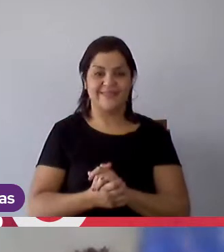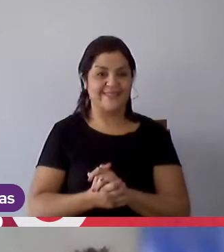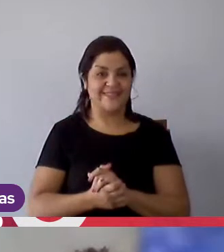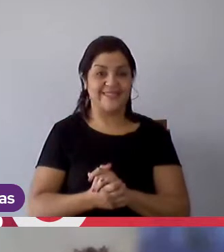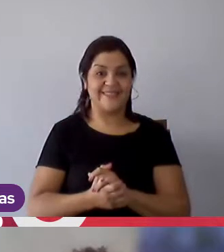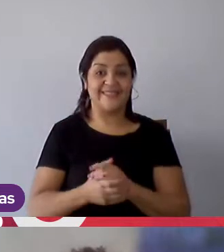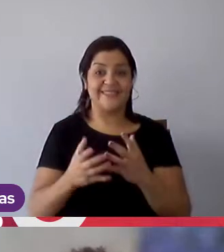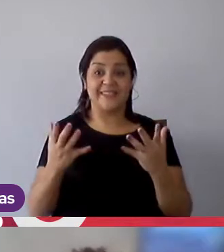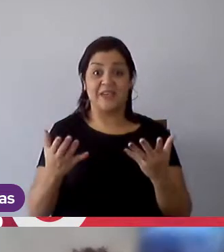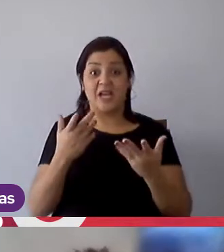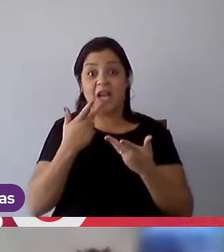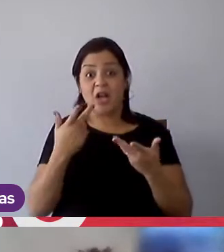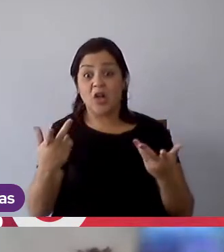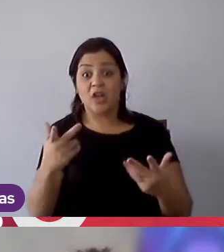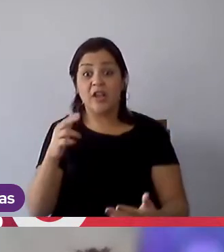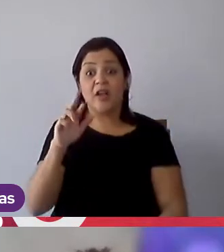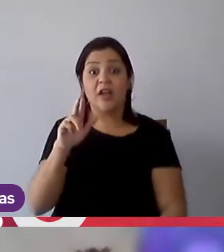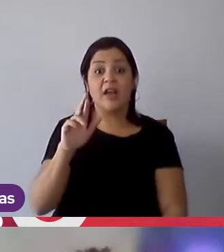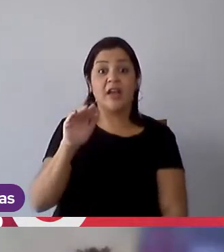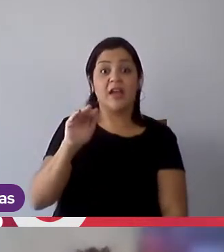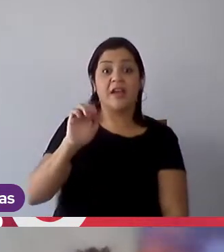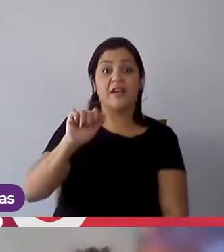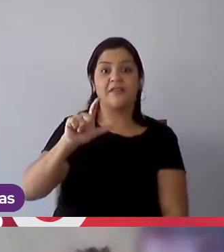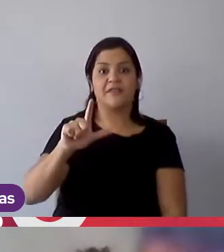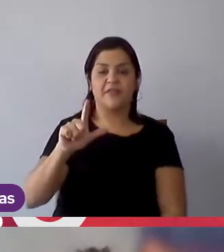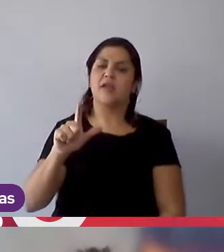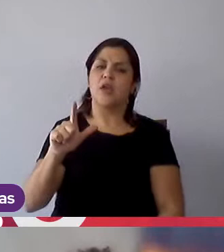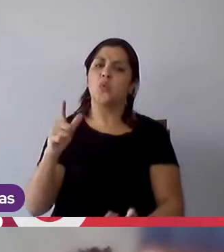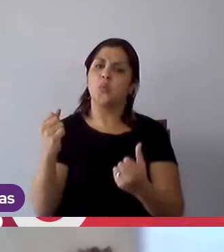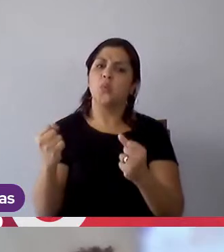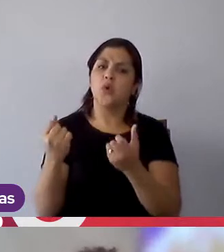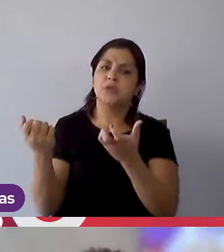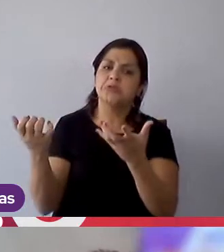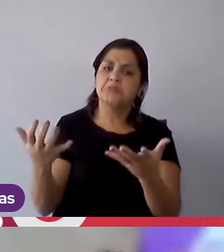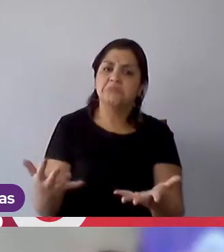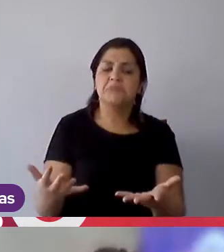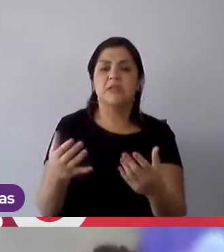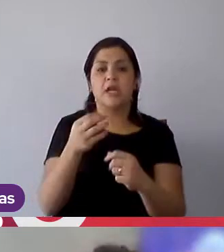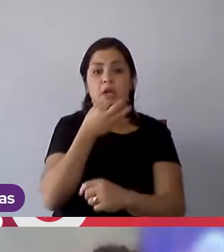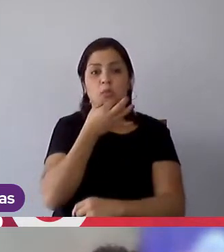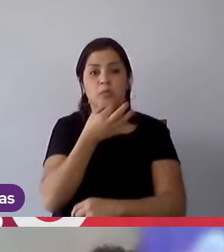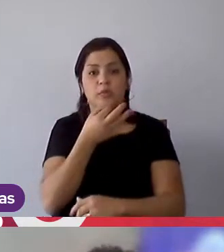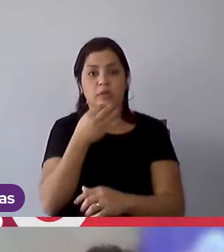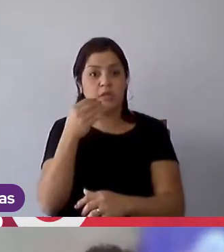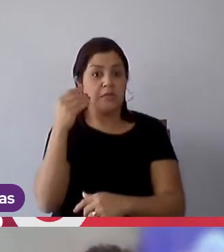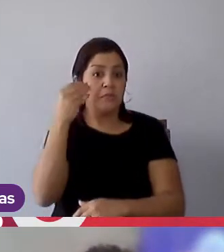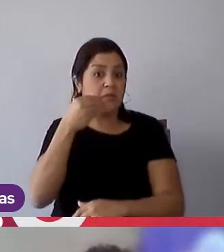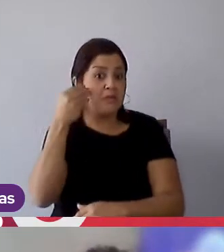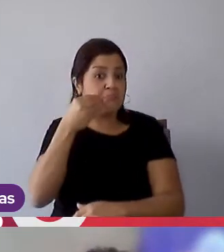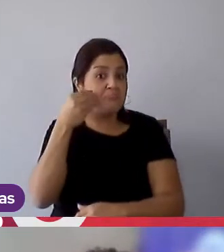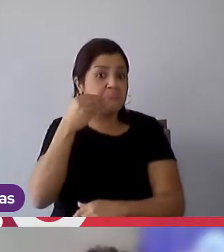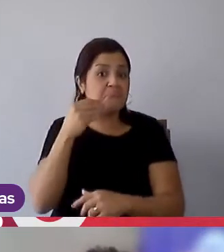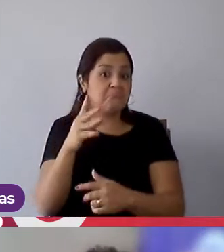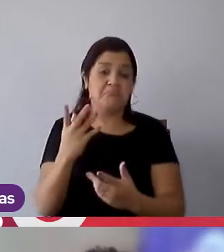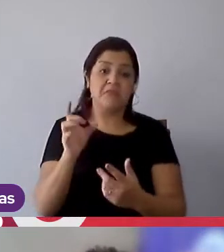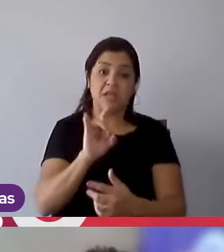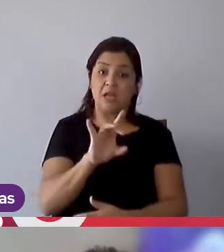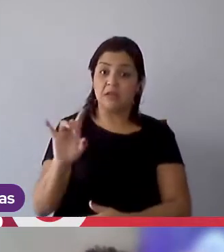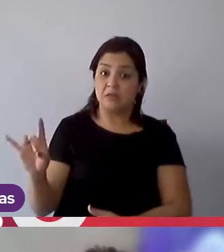enfim, vou passar para o Rafa e para a Vanessa compartilharem um pouco também sobre a experiência deles.